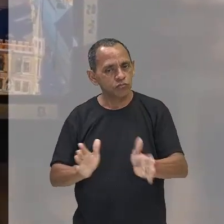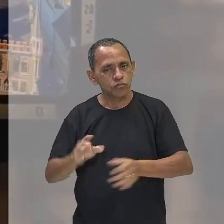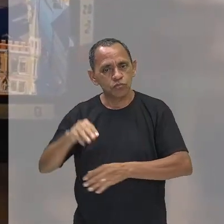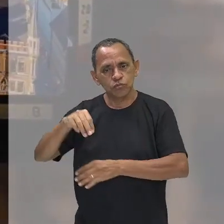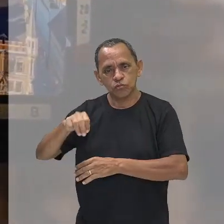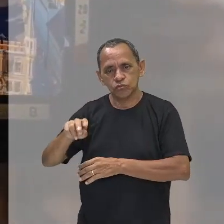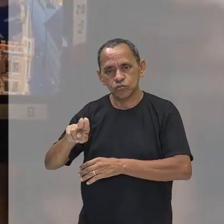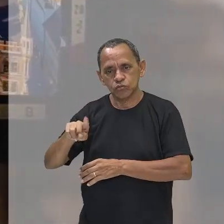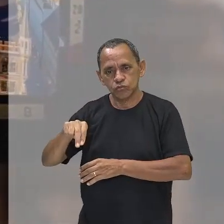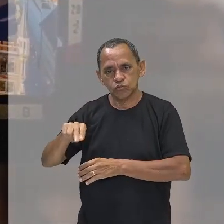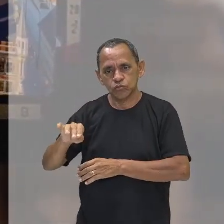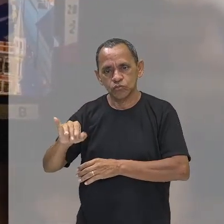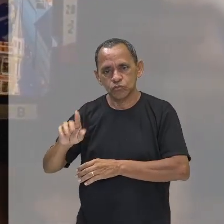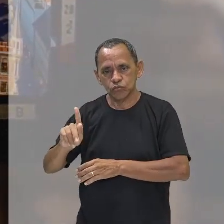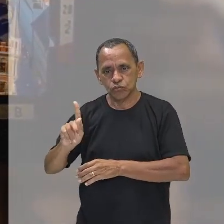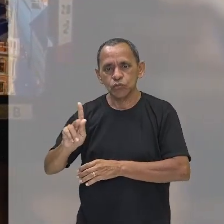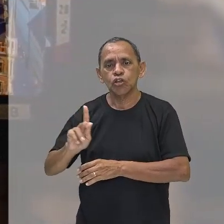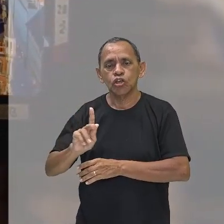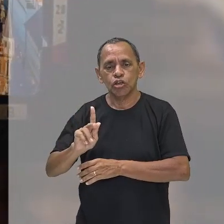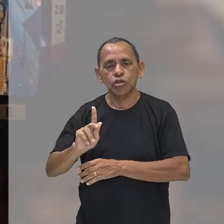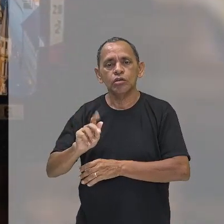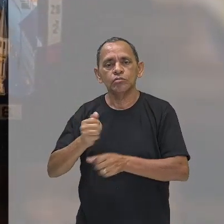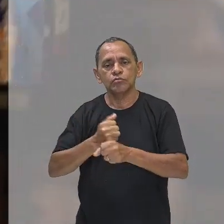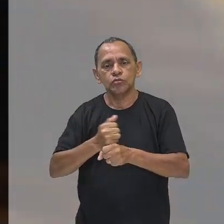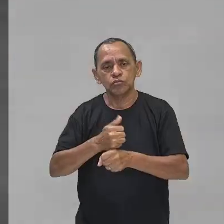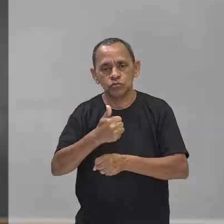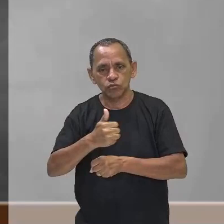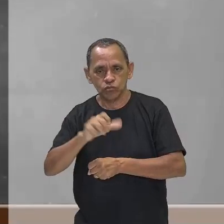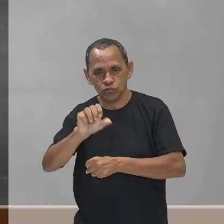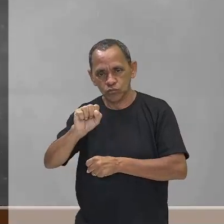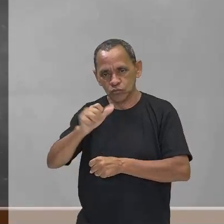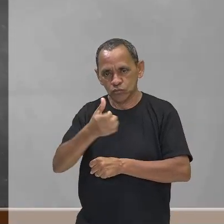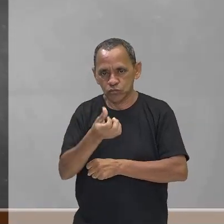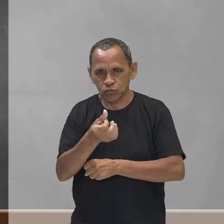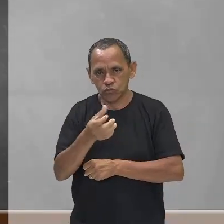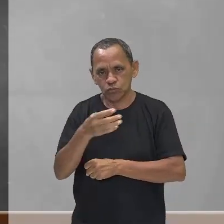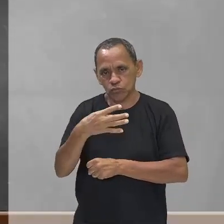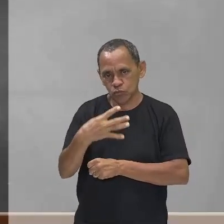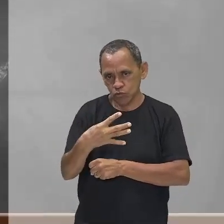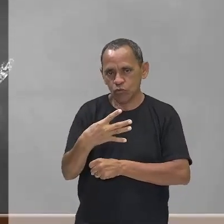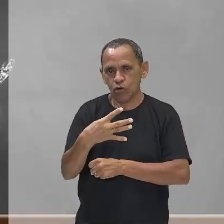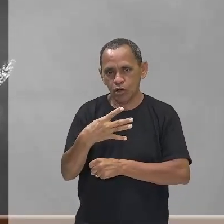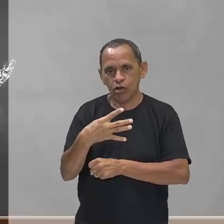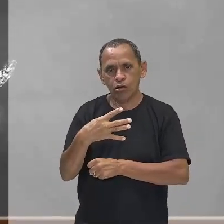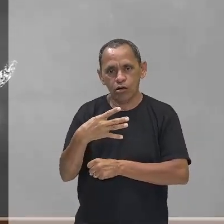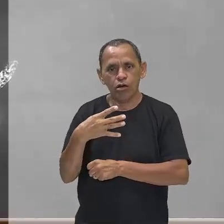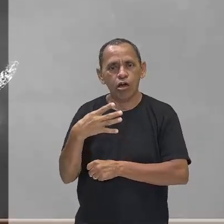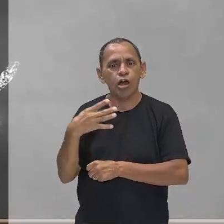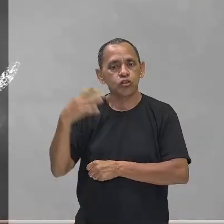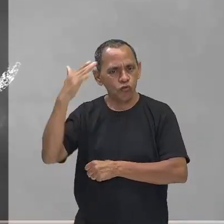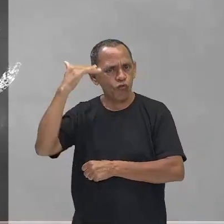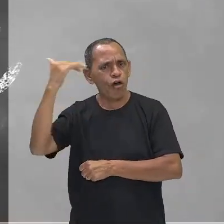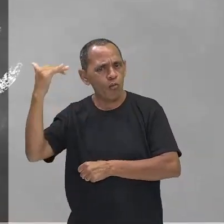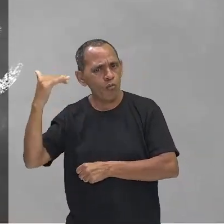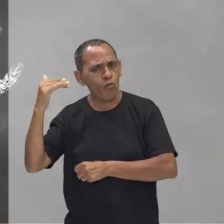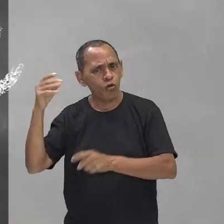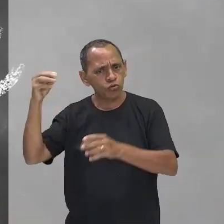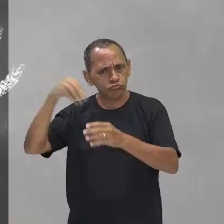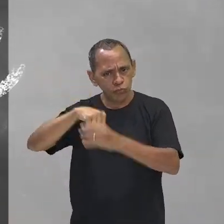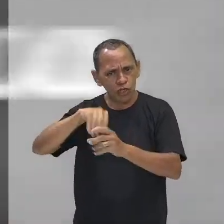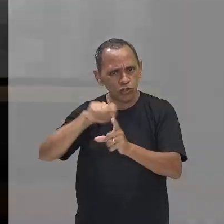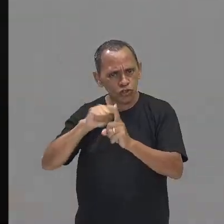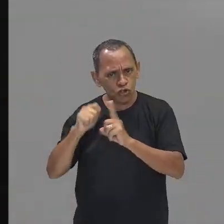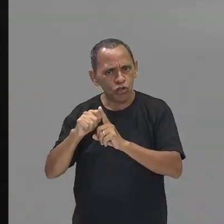Alemanha, em 1864 e tornou-se um dos nomes mais importantes da sociologia